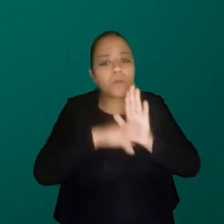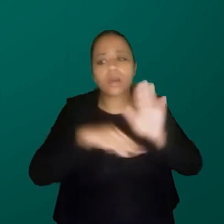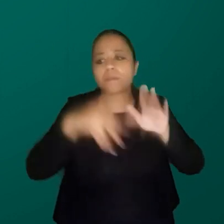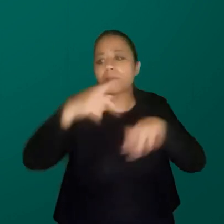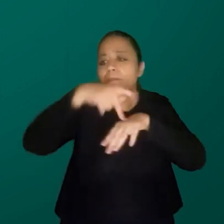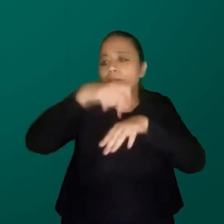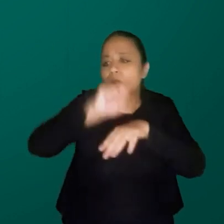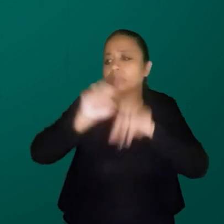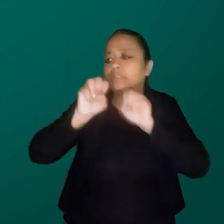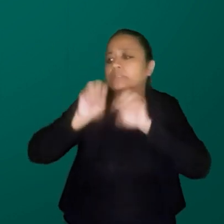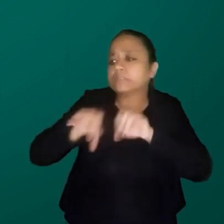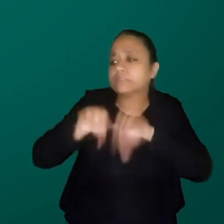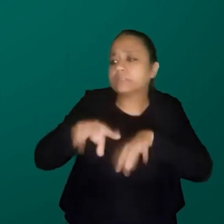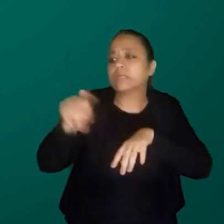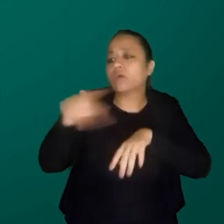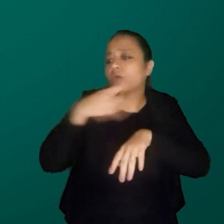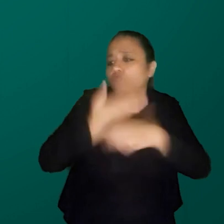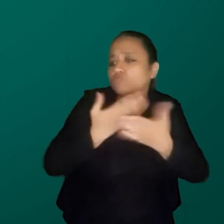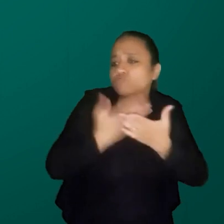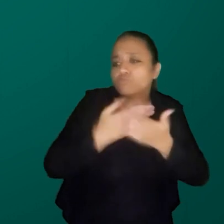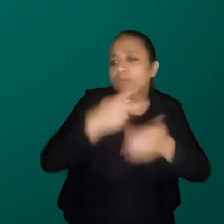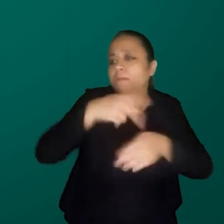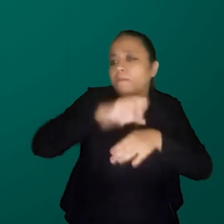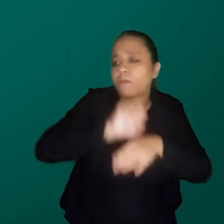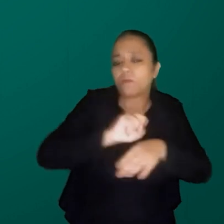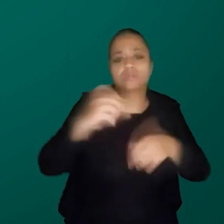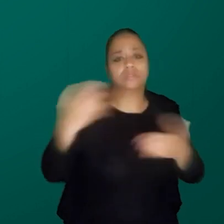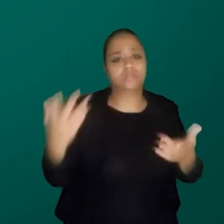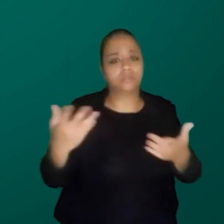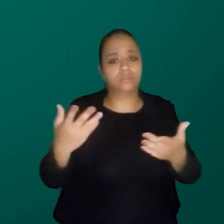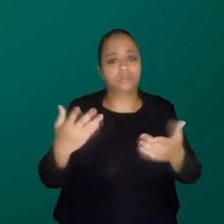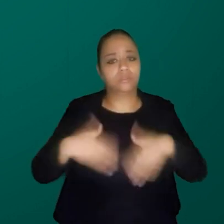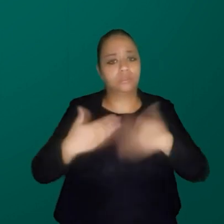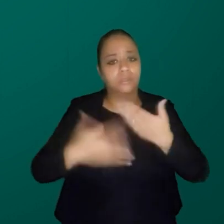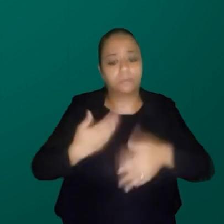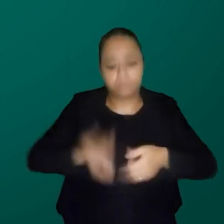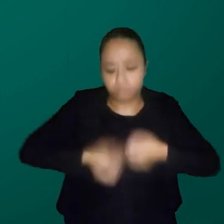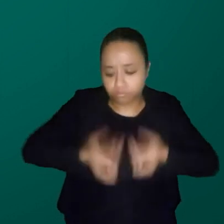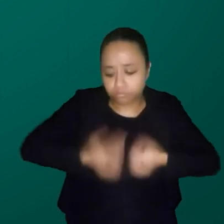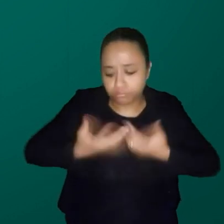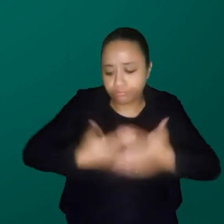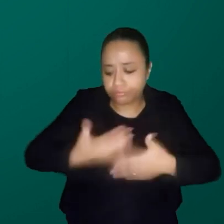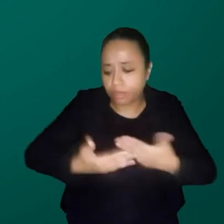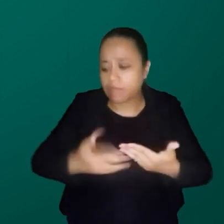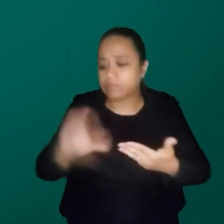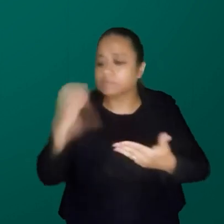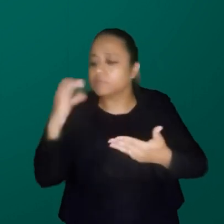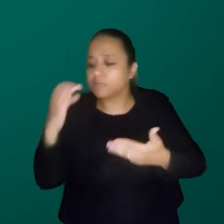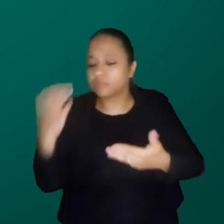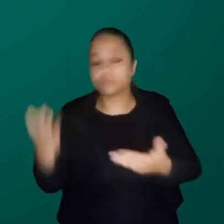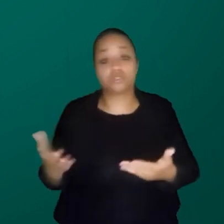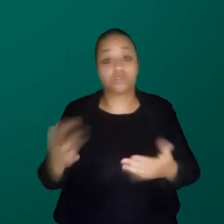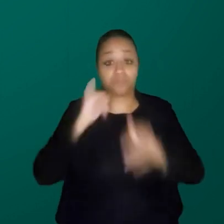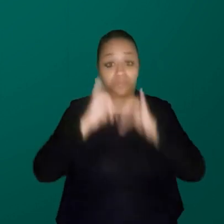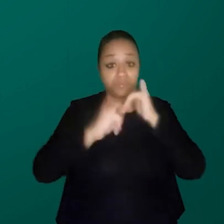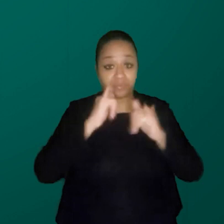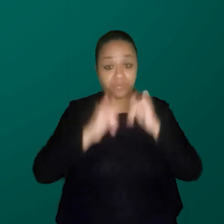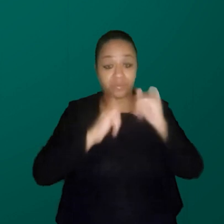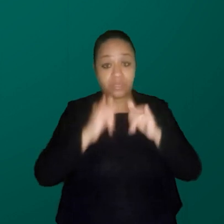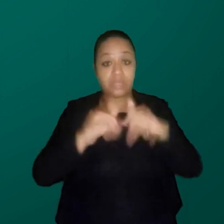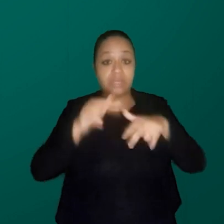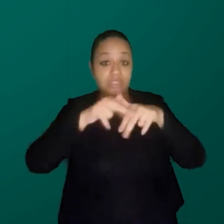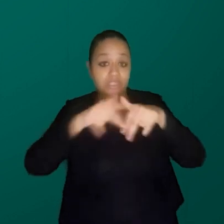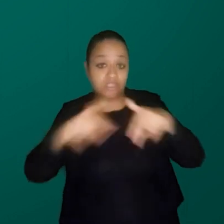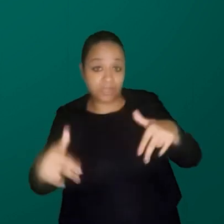porque, geralmente, é nos programas de pós-graduação que mais se produz ciência. Aí, eu trago um dado aqui que é o quesito gênero-raça